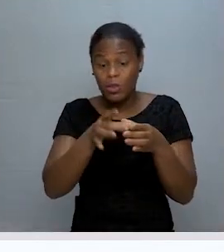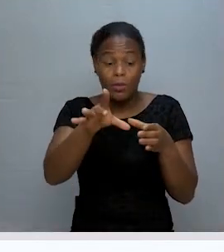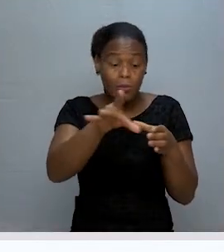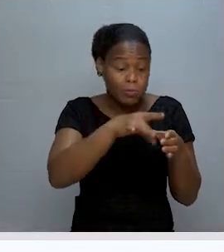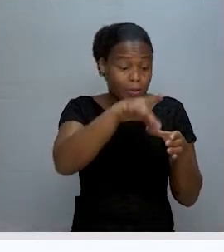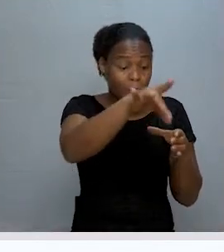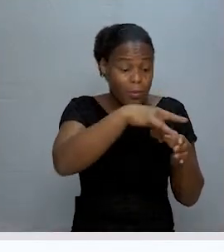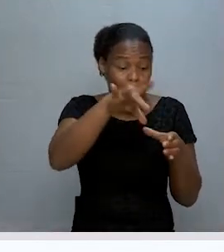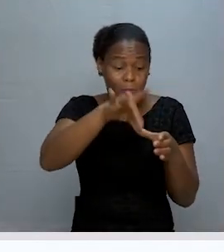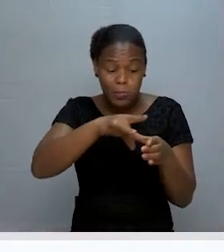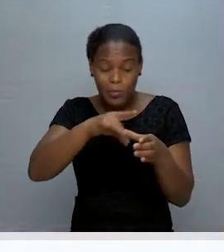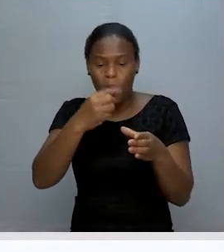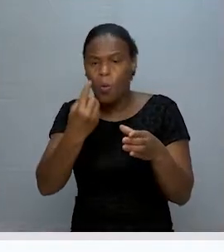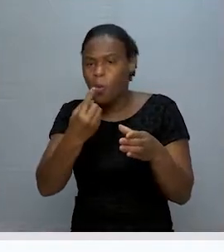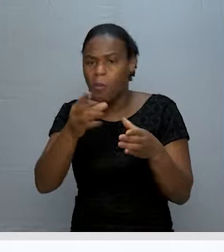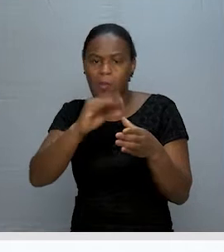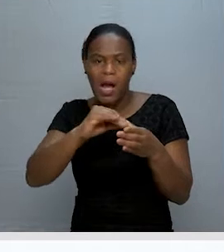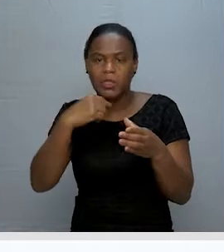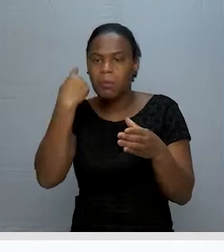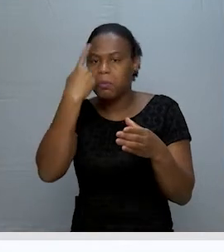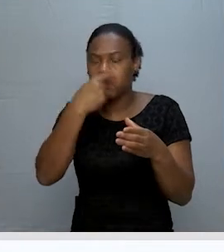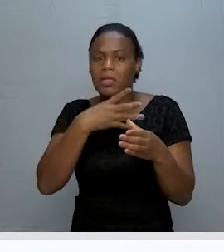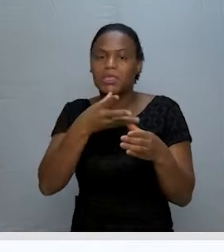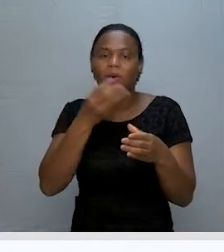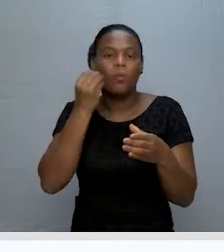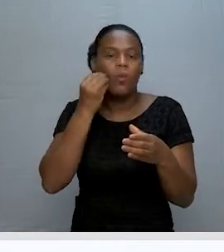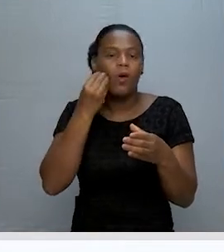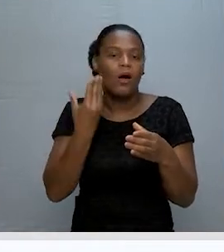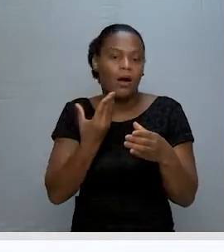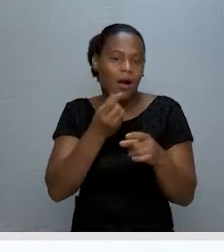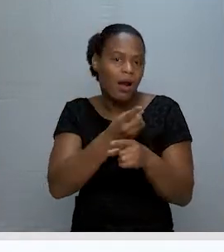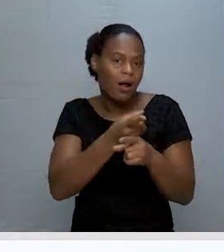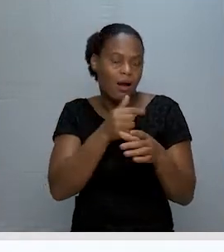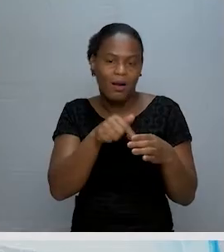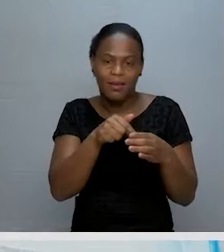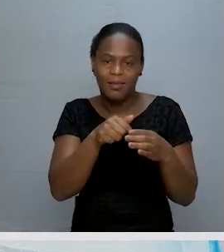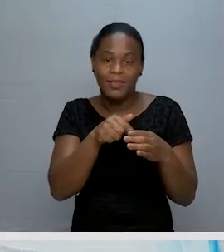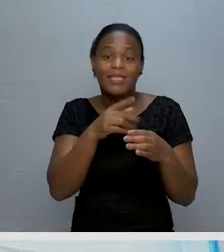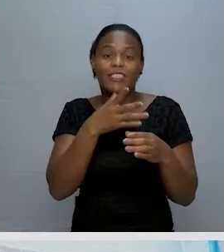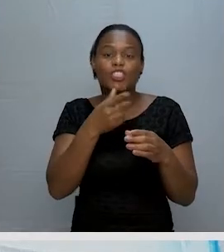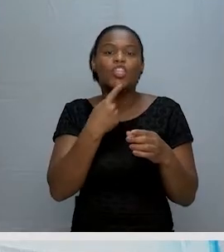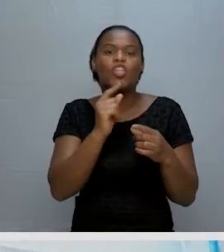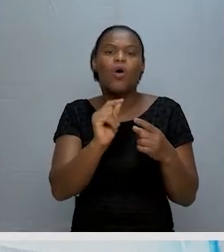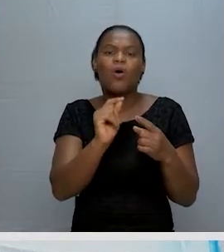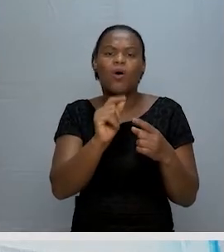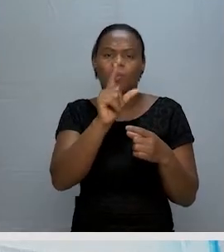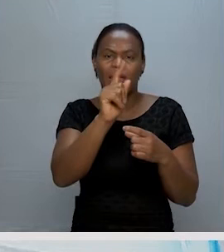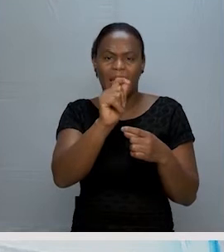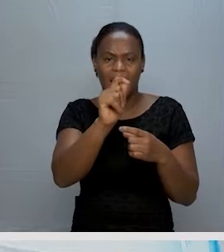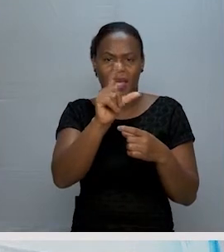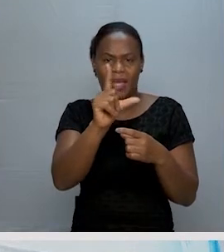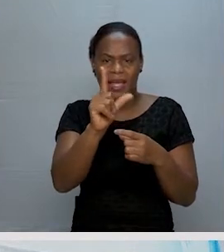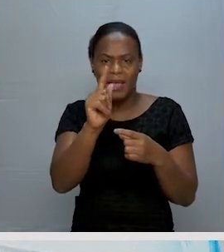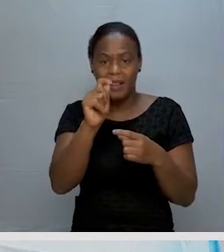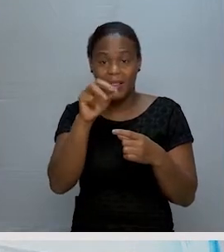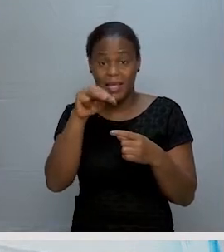com uma ou mais características em comum, chamados de elementos. Muita atenção na palavra comum, que está